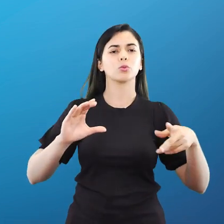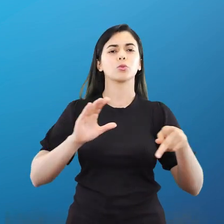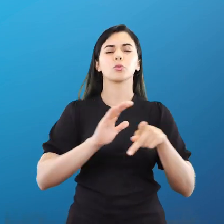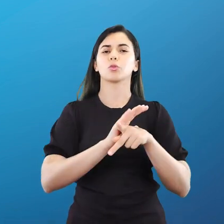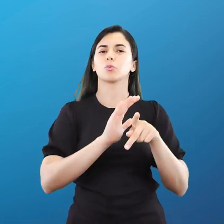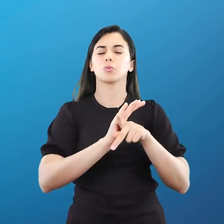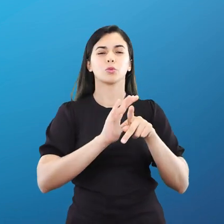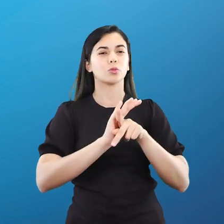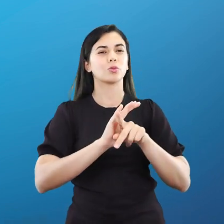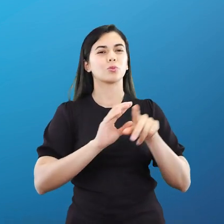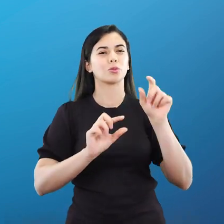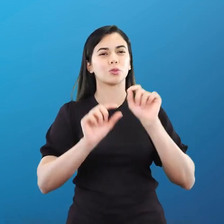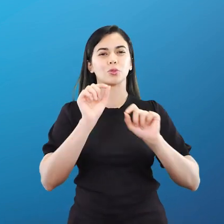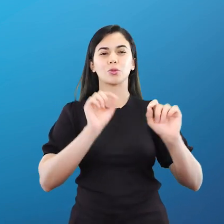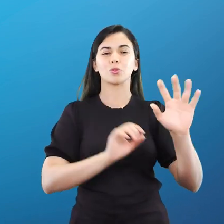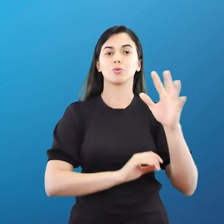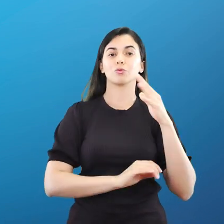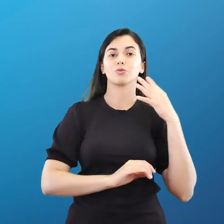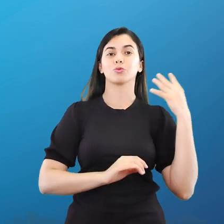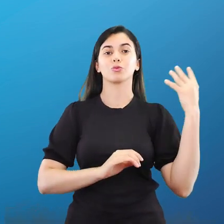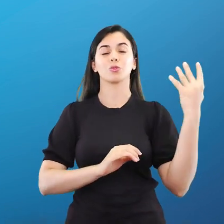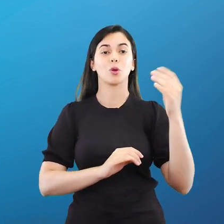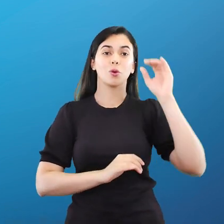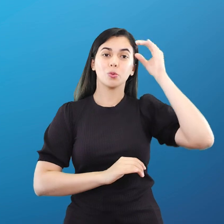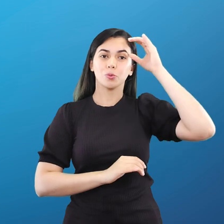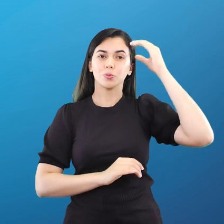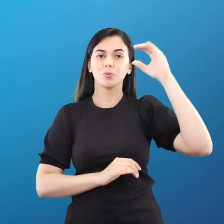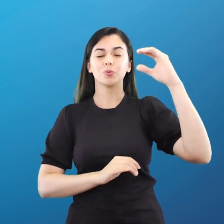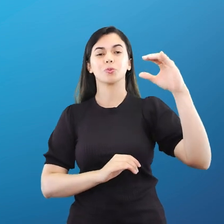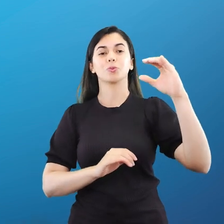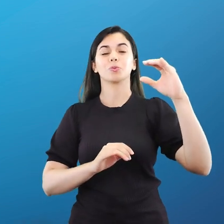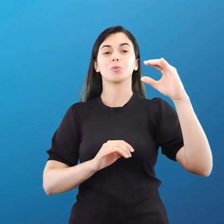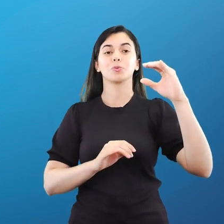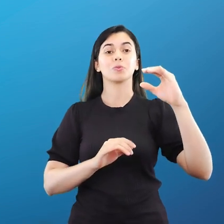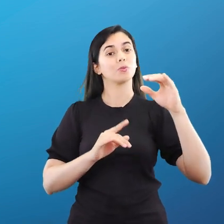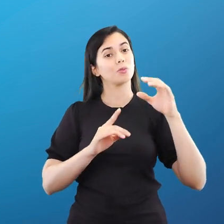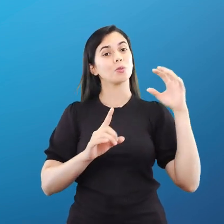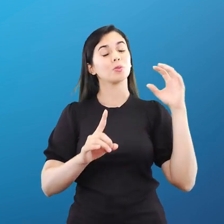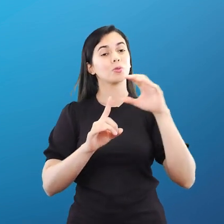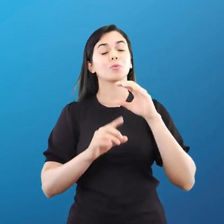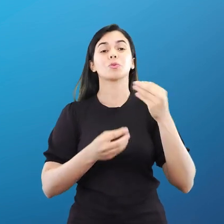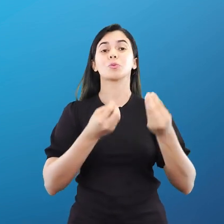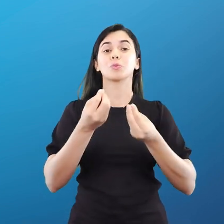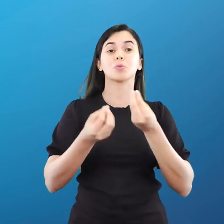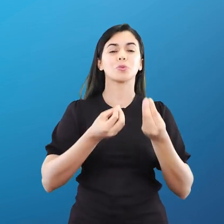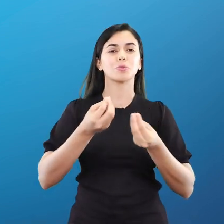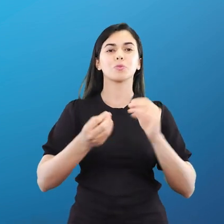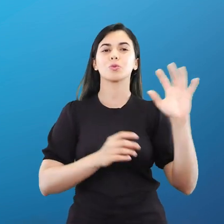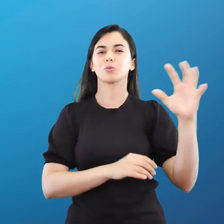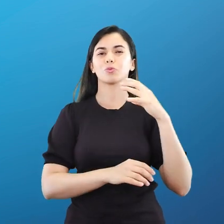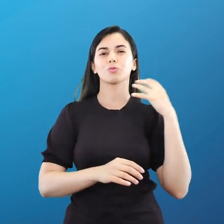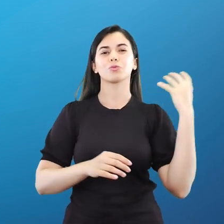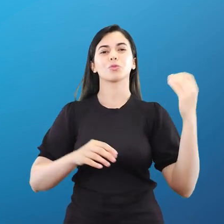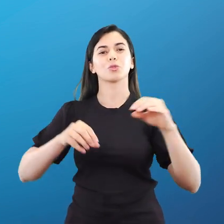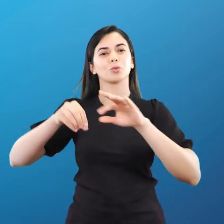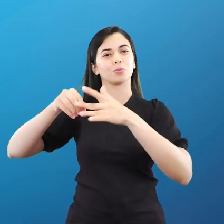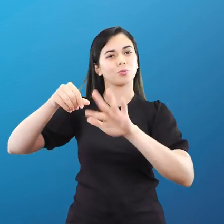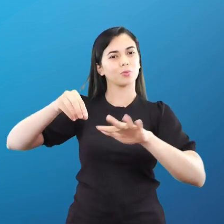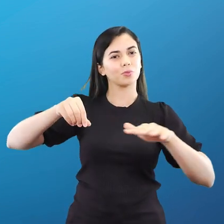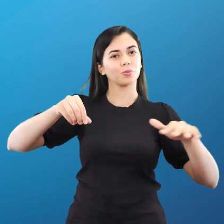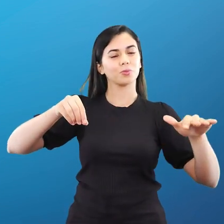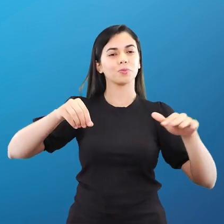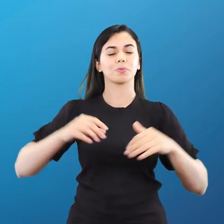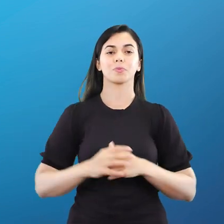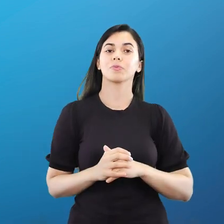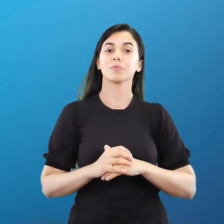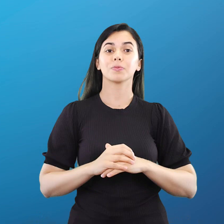provençais, características de uma cultura que é influenciada aí pelo clima Mediterrâneo.